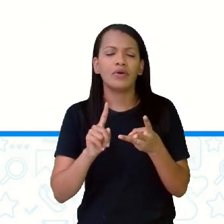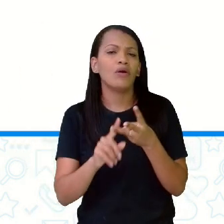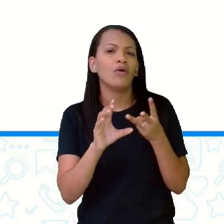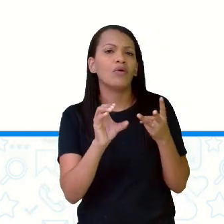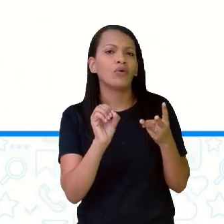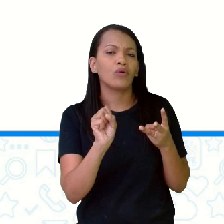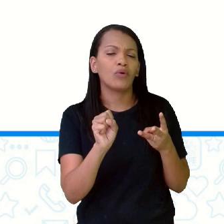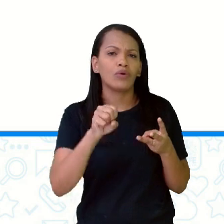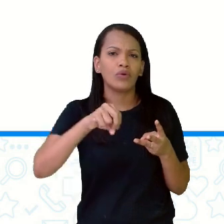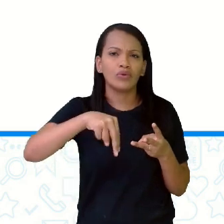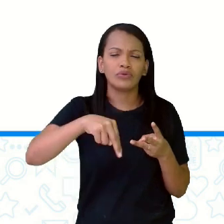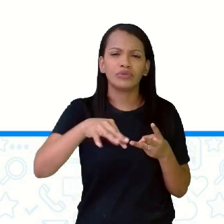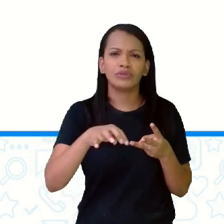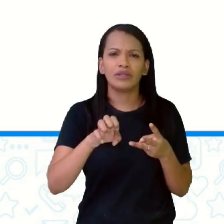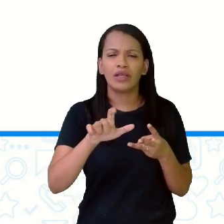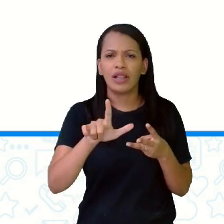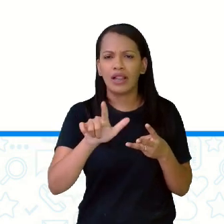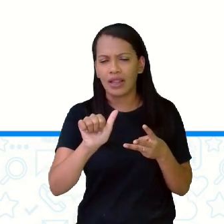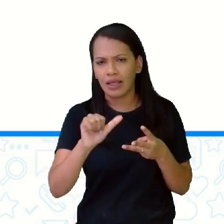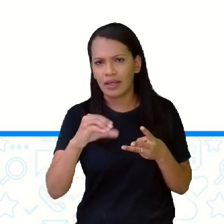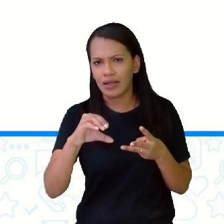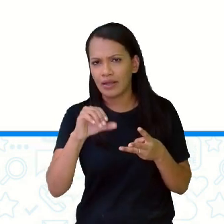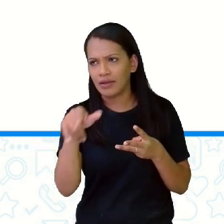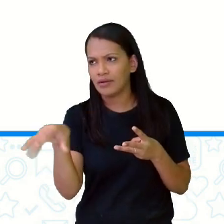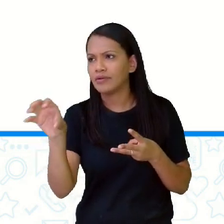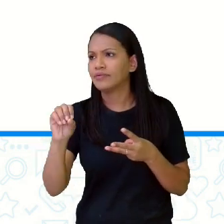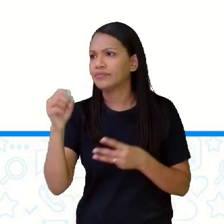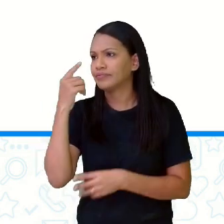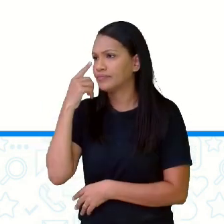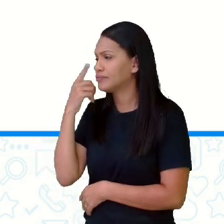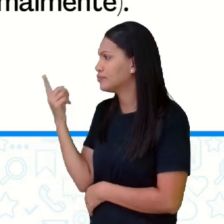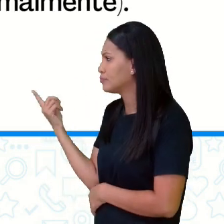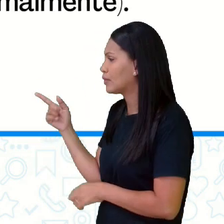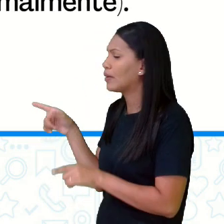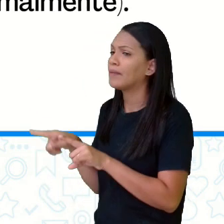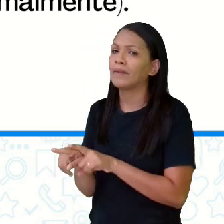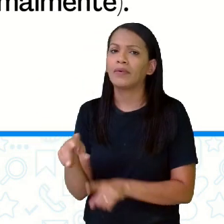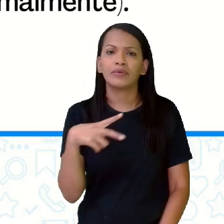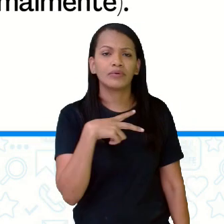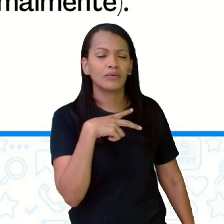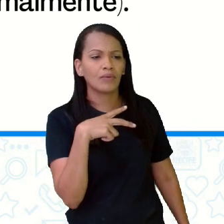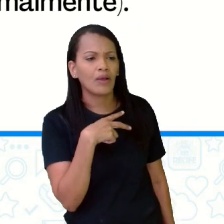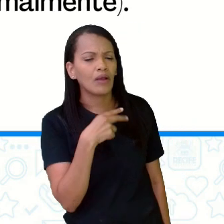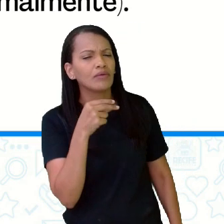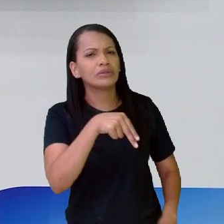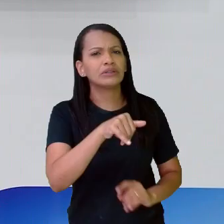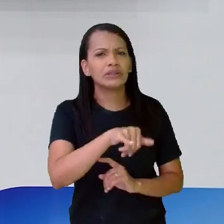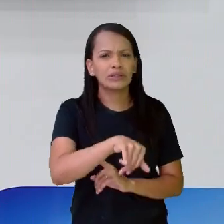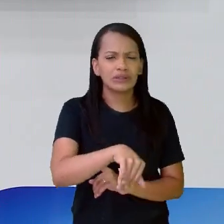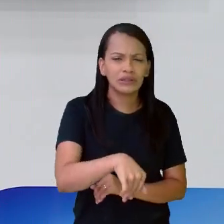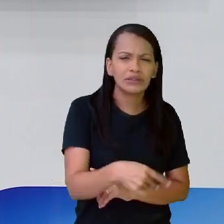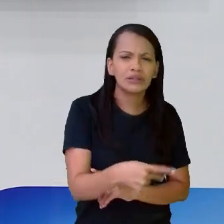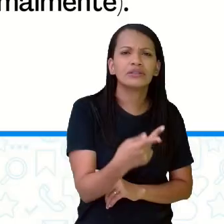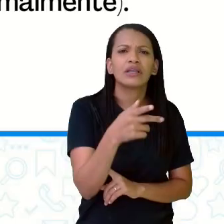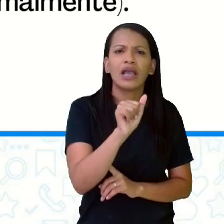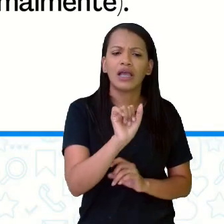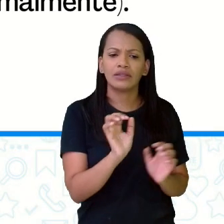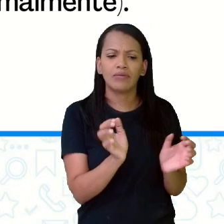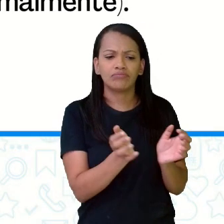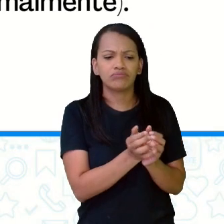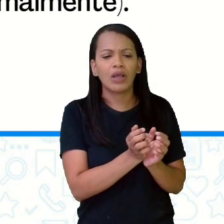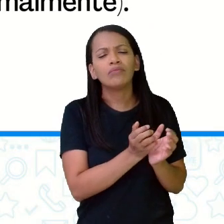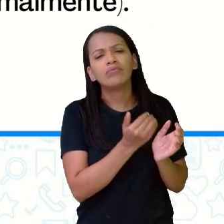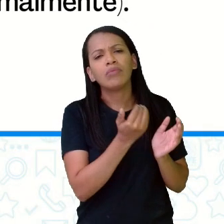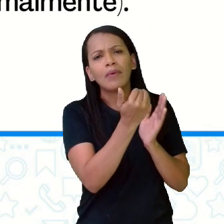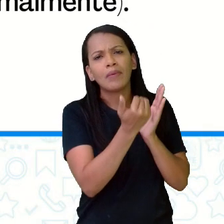e os particulares, laranjal, ninhada, coleção, tá certo? Enquanto os universais não